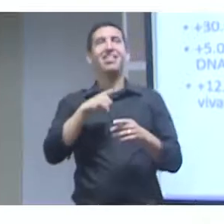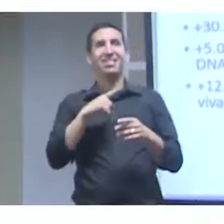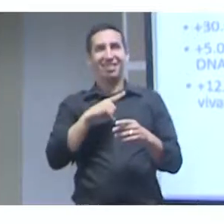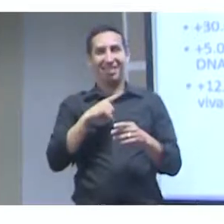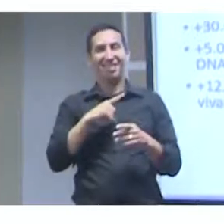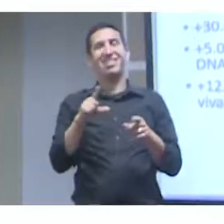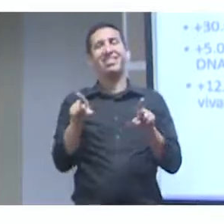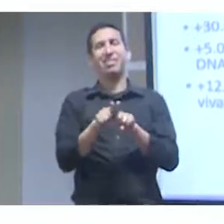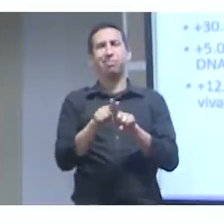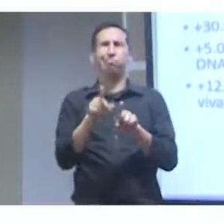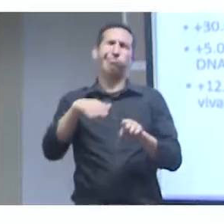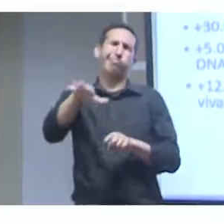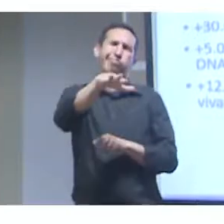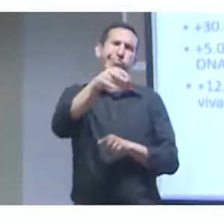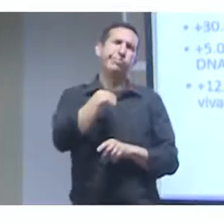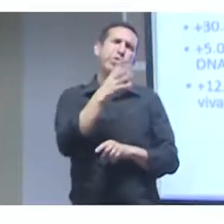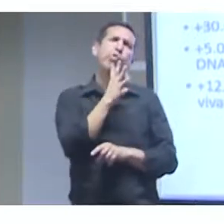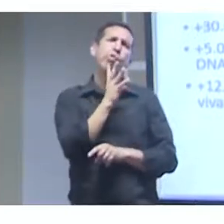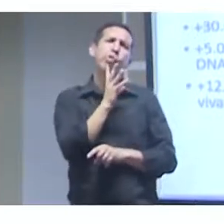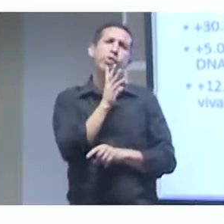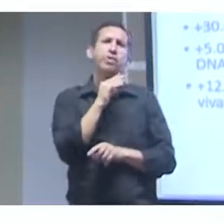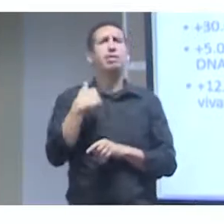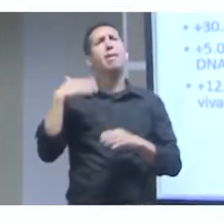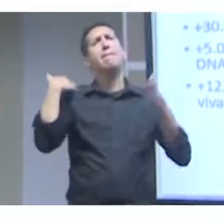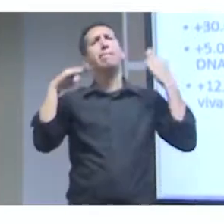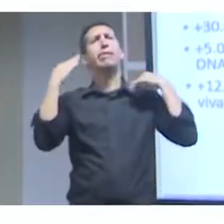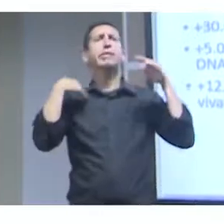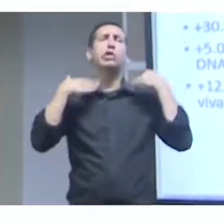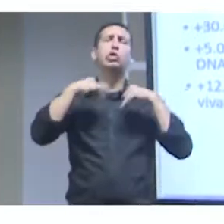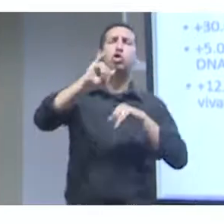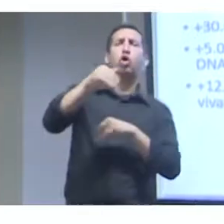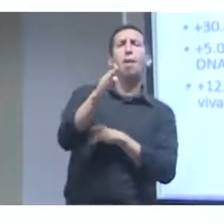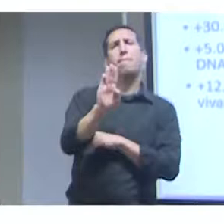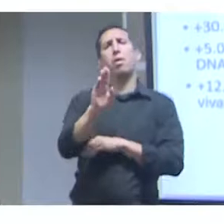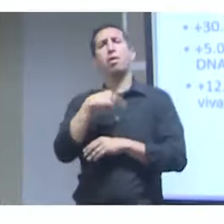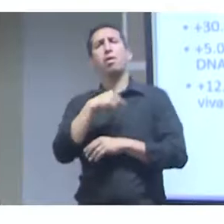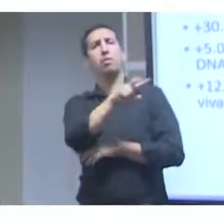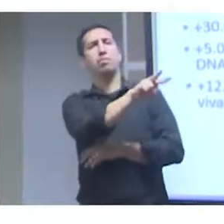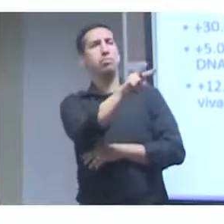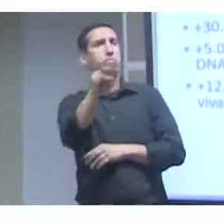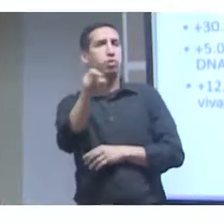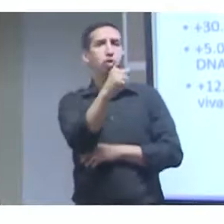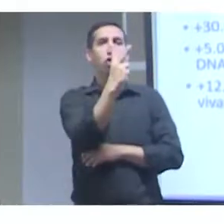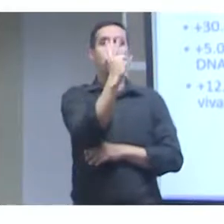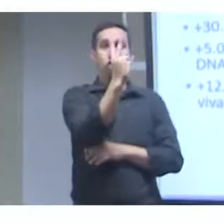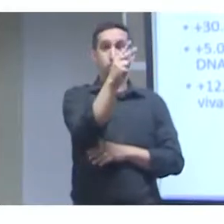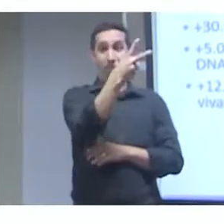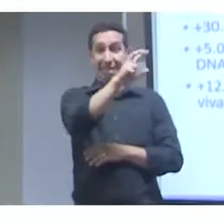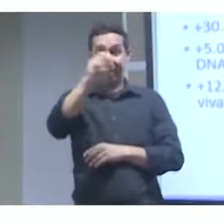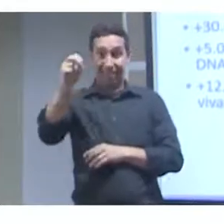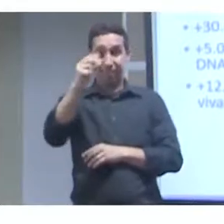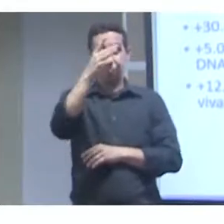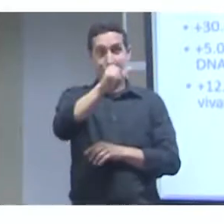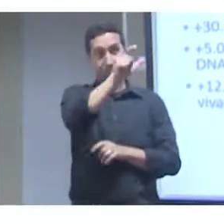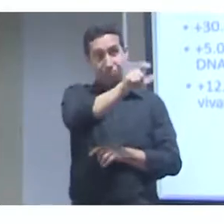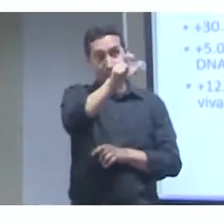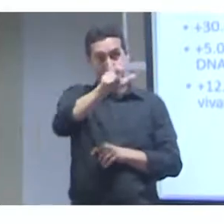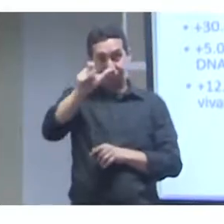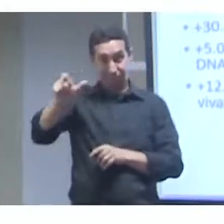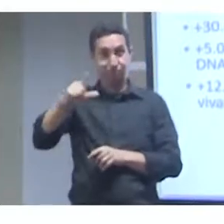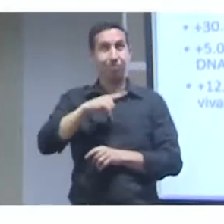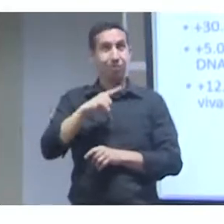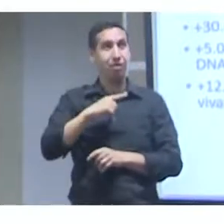e a que geralmente todo mundo conhece passeando pelo Jardim Botânico são as coleções vivas, 12.500, mais de 12